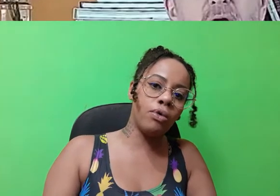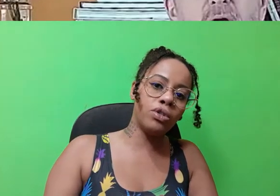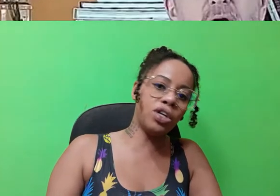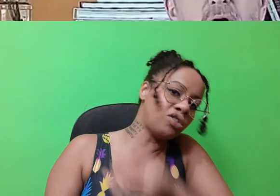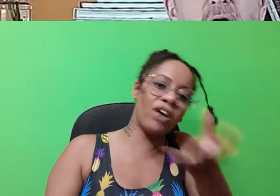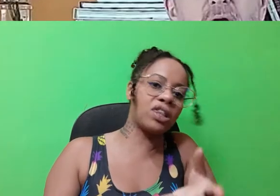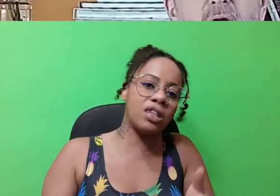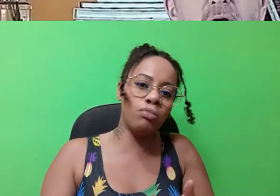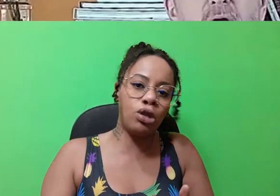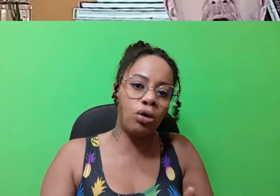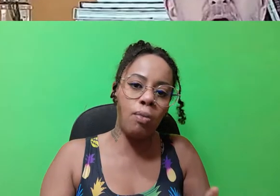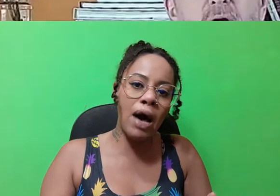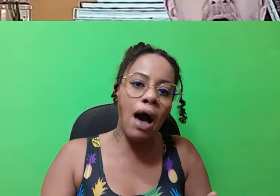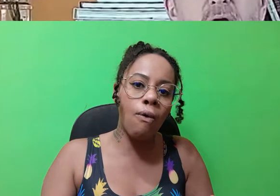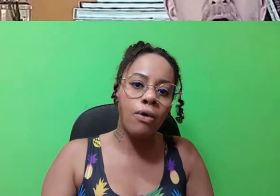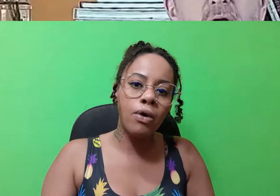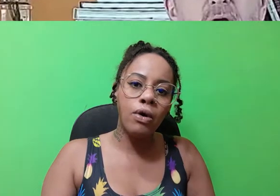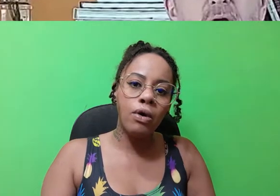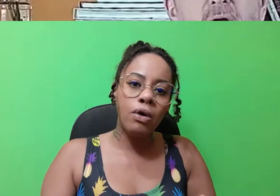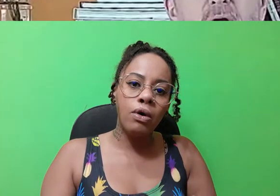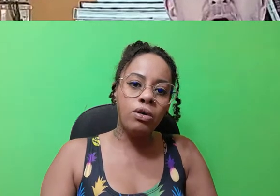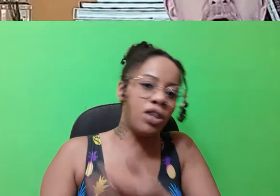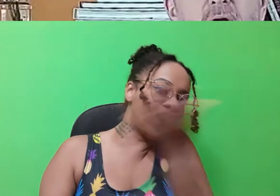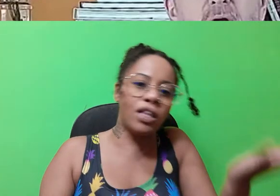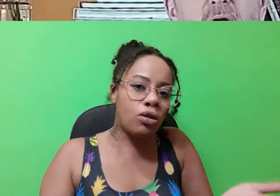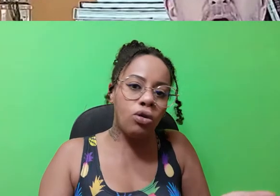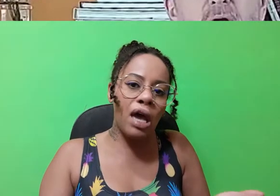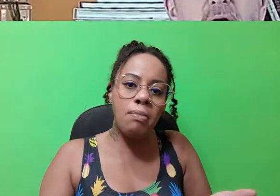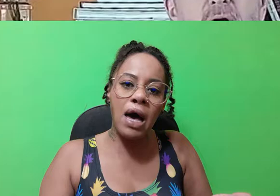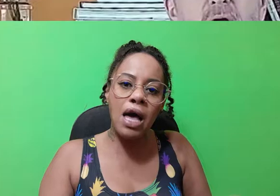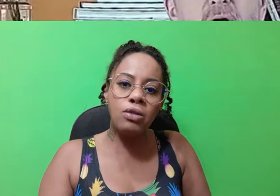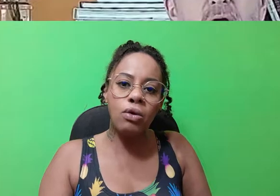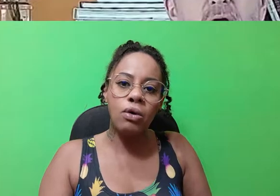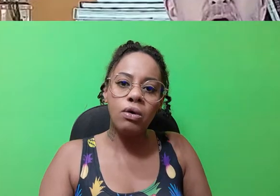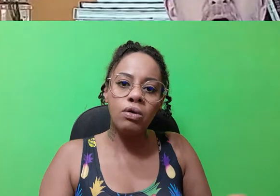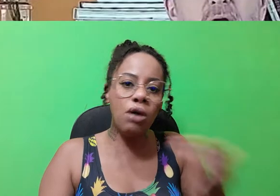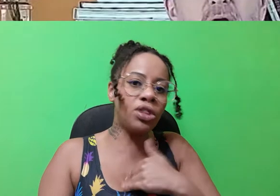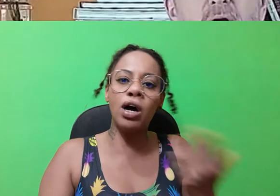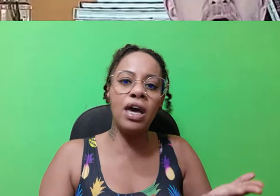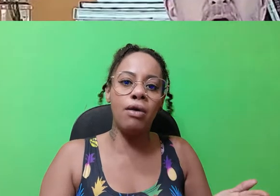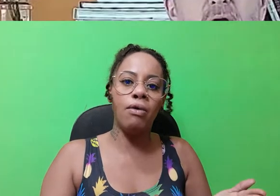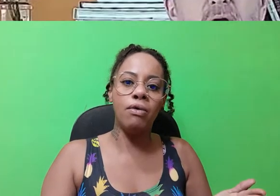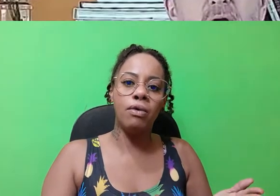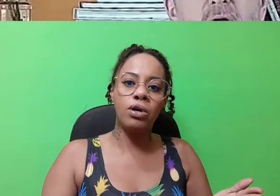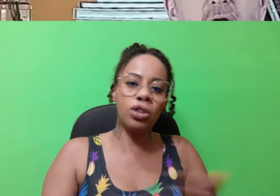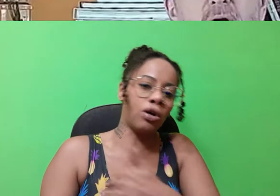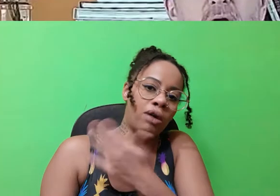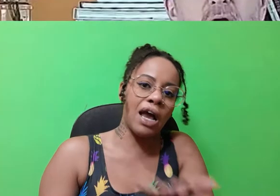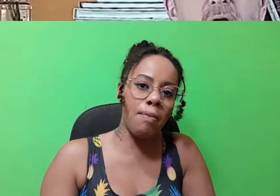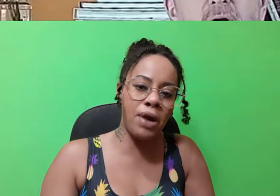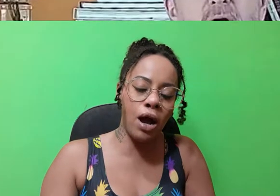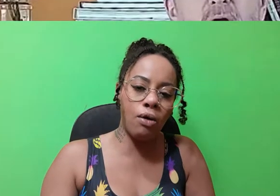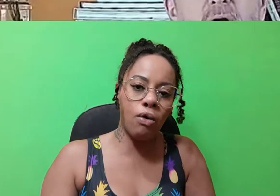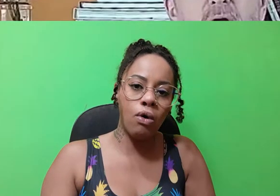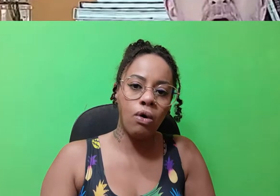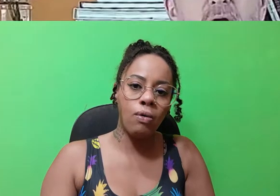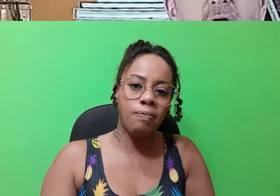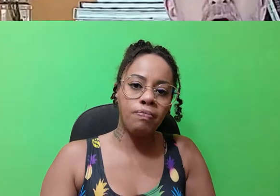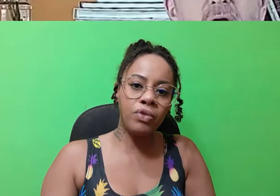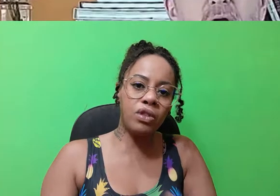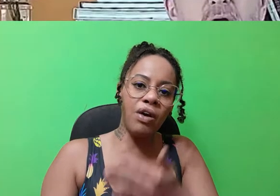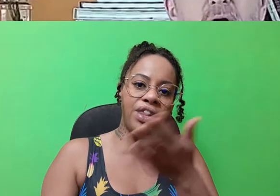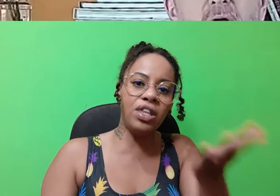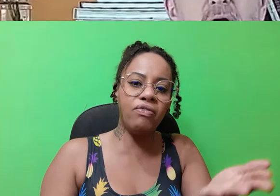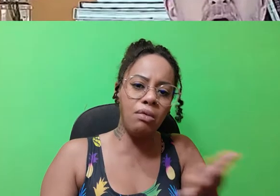sol. Se tivesse aquecimento global, nós ia estar tudo queimado. Não só eu, que sou um cara branco.